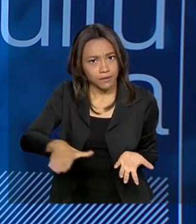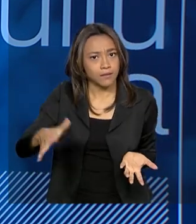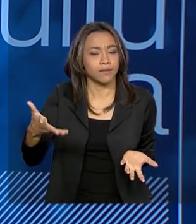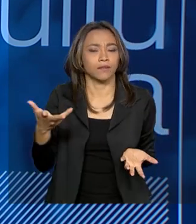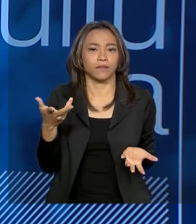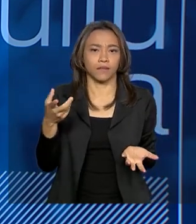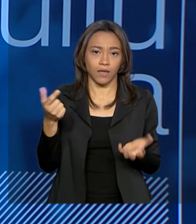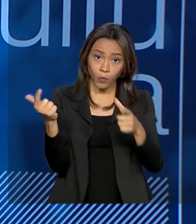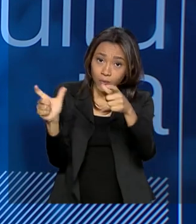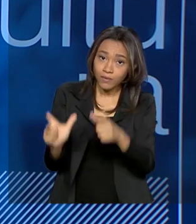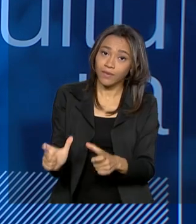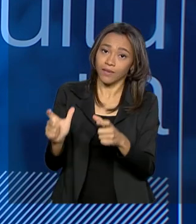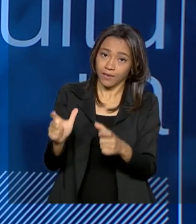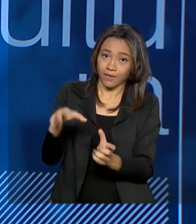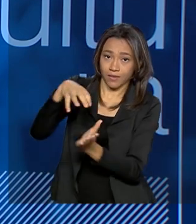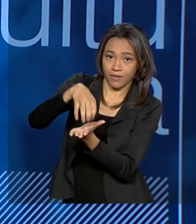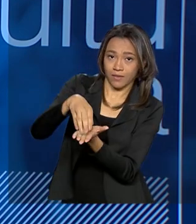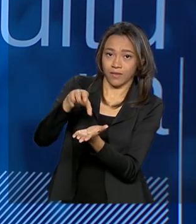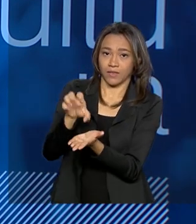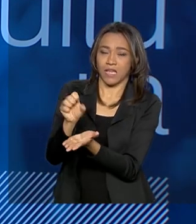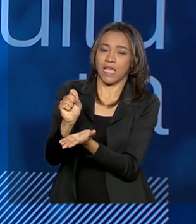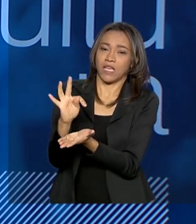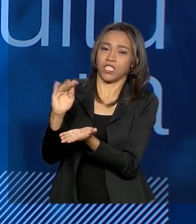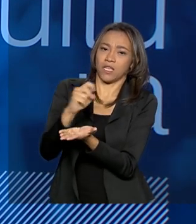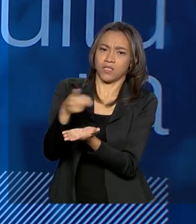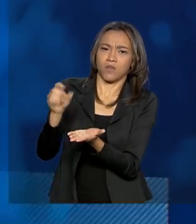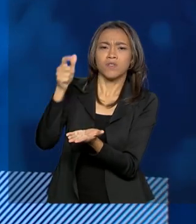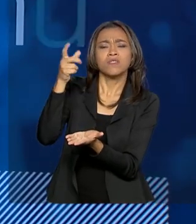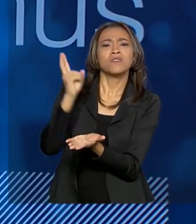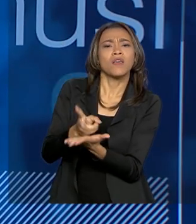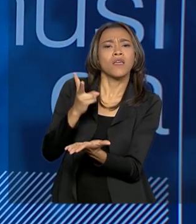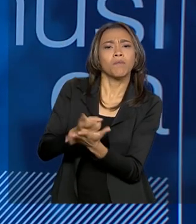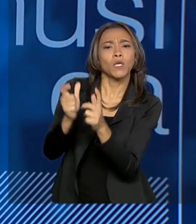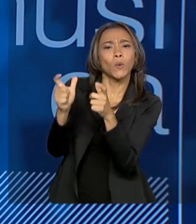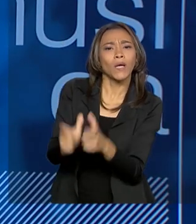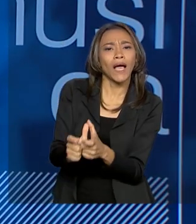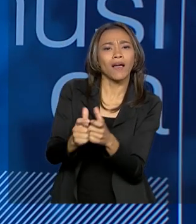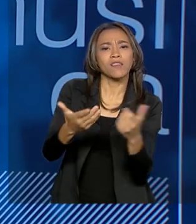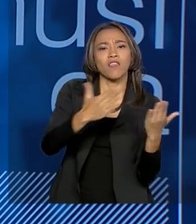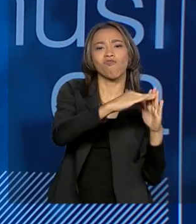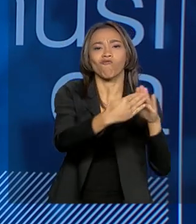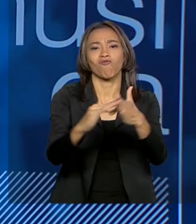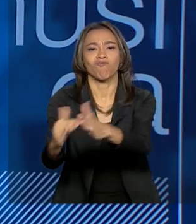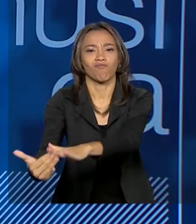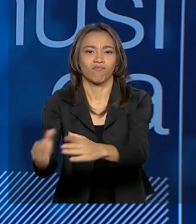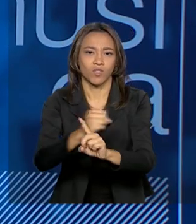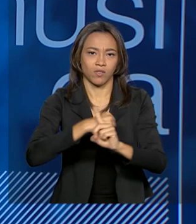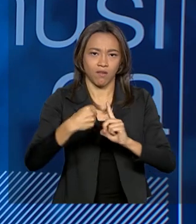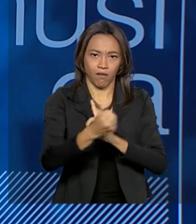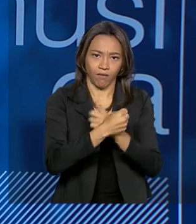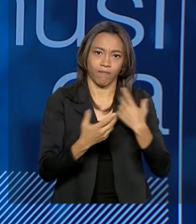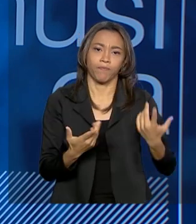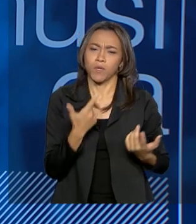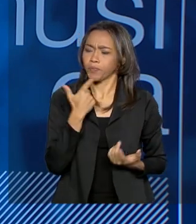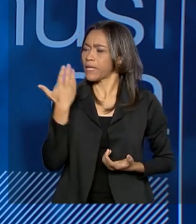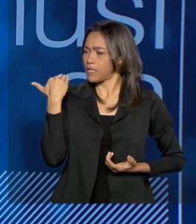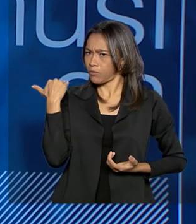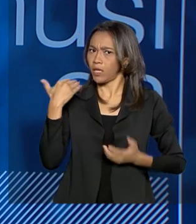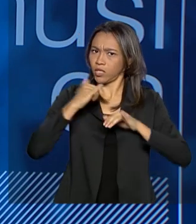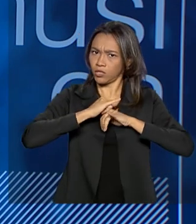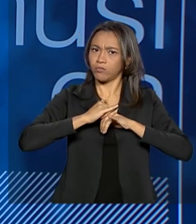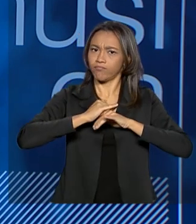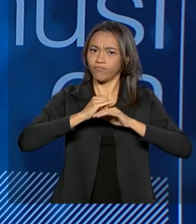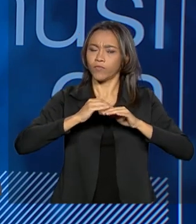sempre ou quase sempre em áreas de vulnerabilidade social. Então, inaugurei um recentemente em